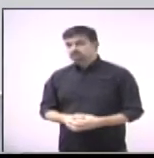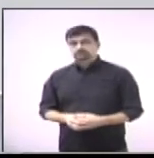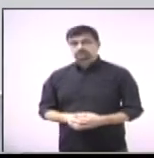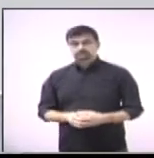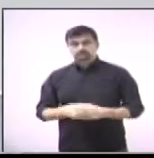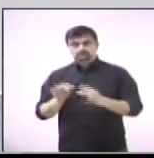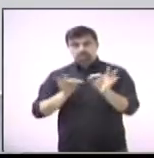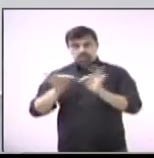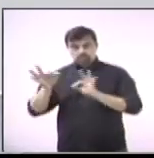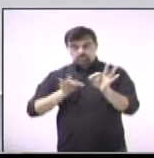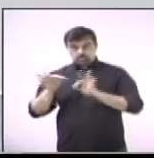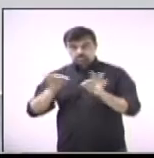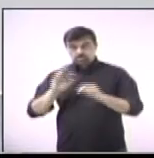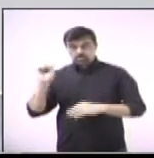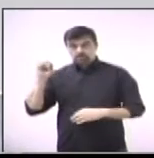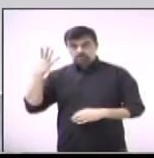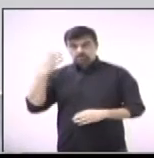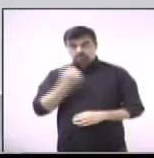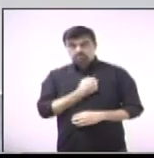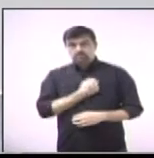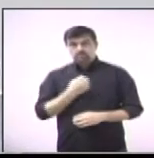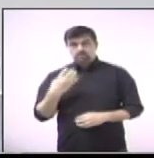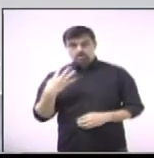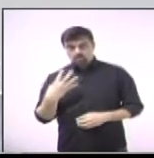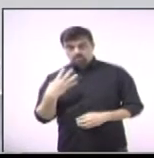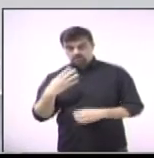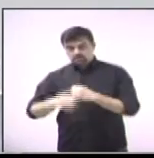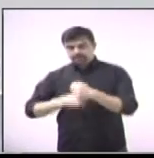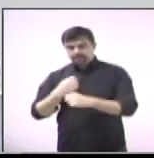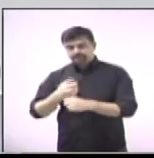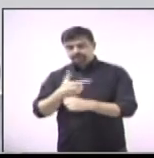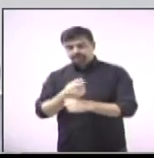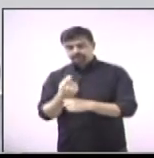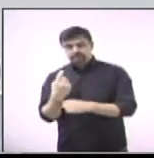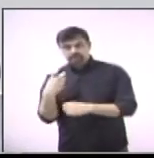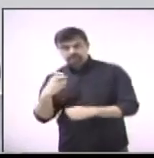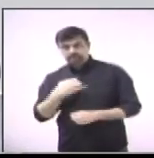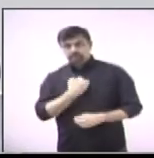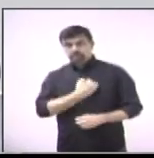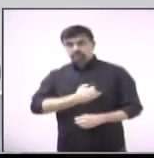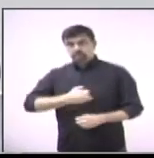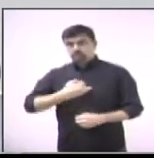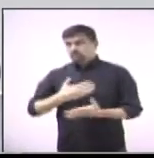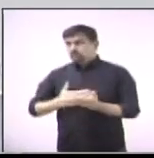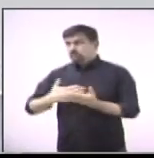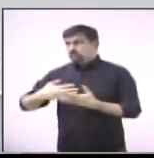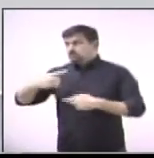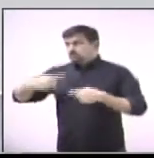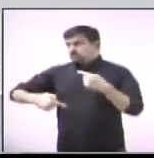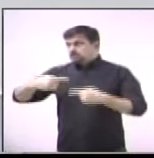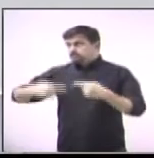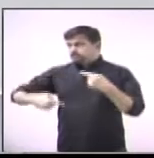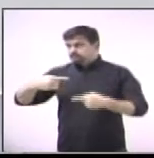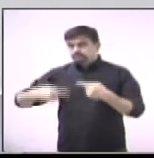O projeto de resolução número 4, 2015, do vereador Dr. João Mota, está em discussão.